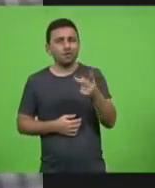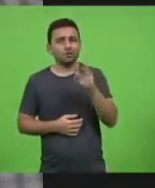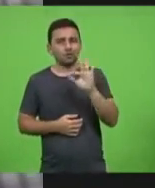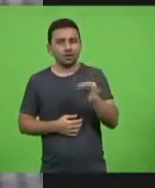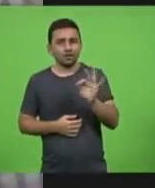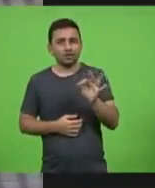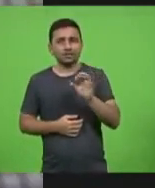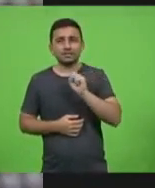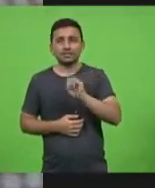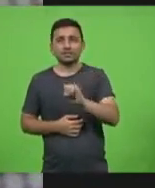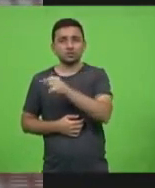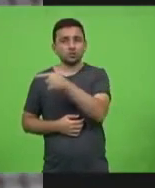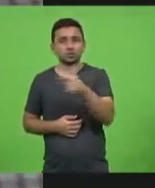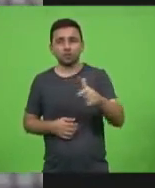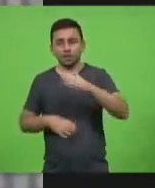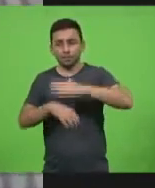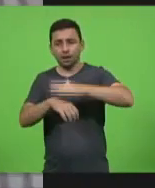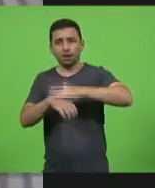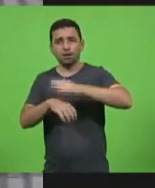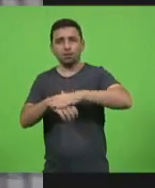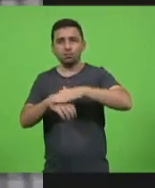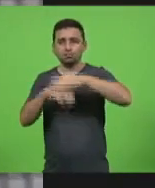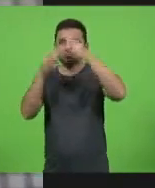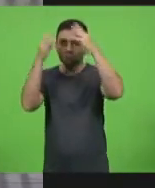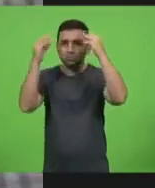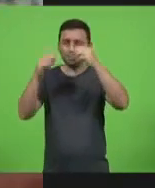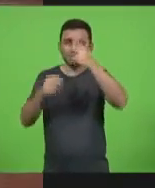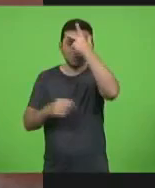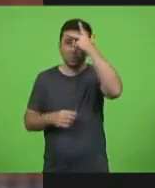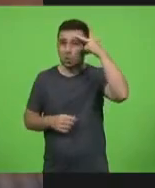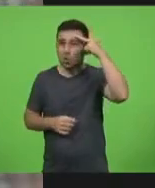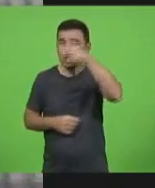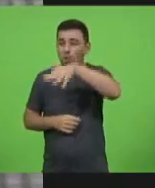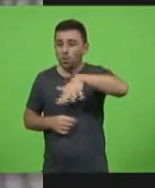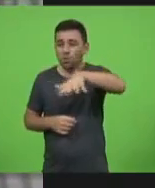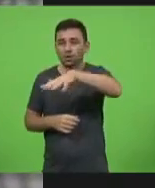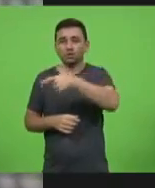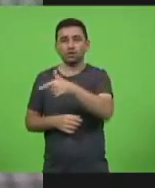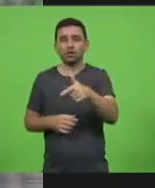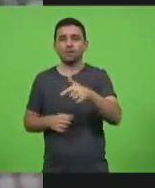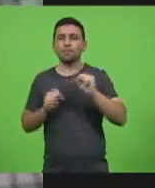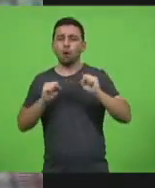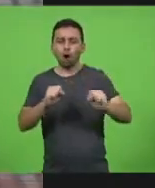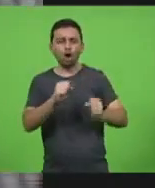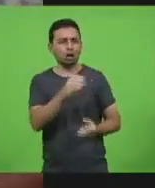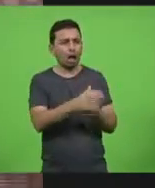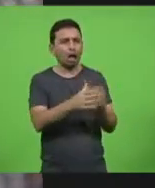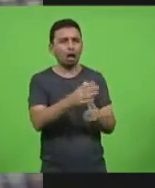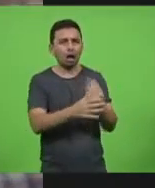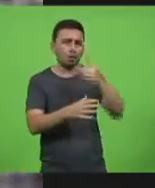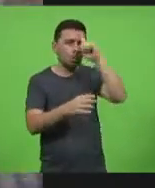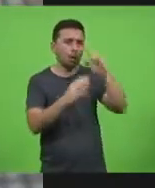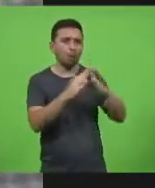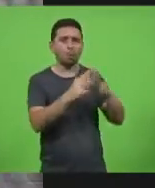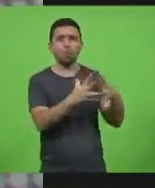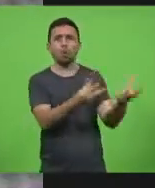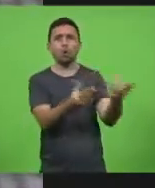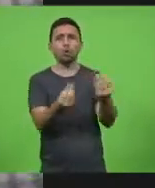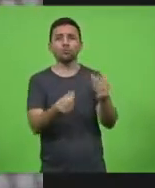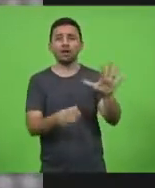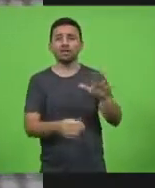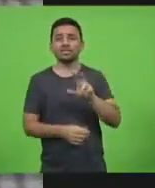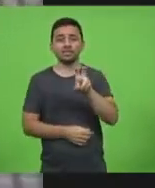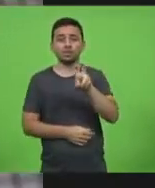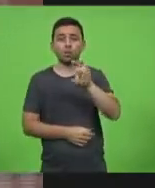se nós não temos mais mão de obra para atender essa gente. Pode fazer quantos hospitais quiser, se nós tivermos 50